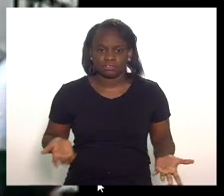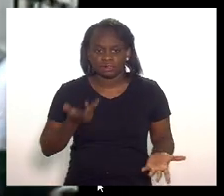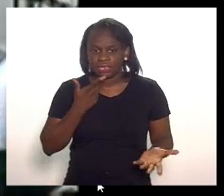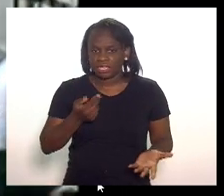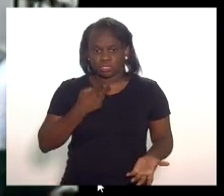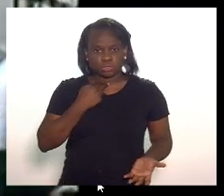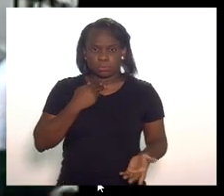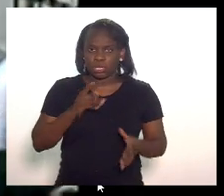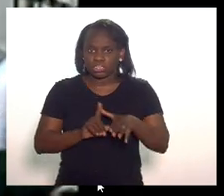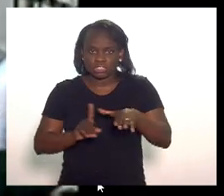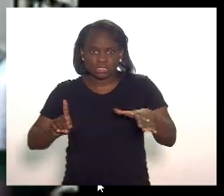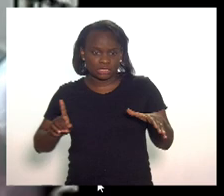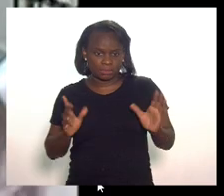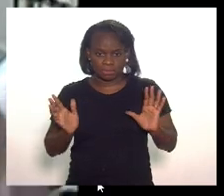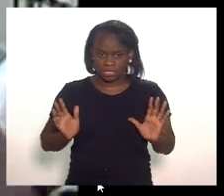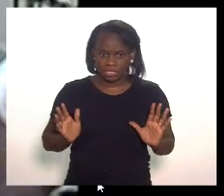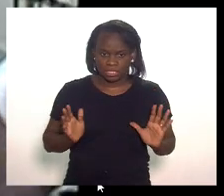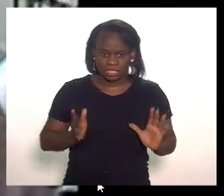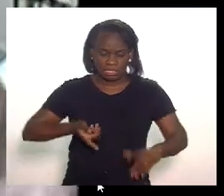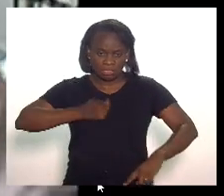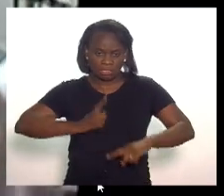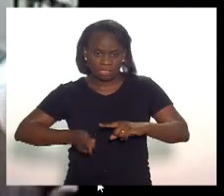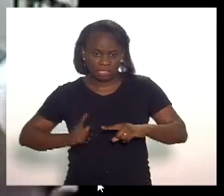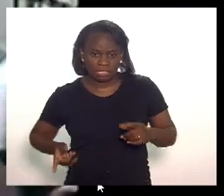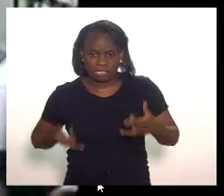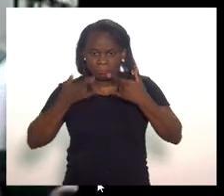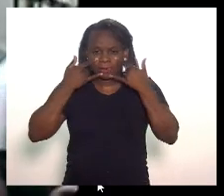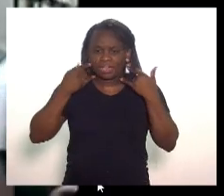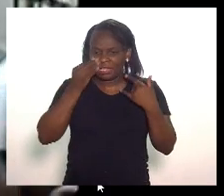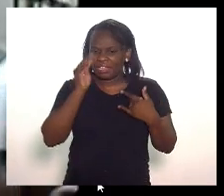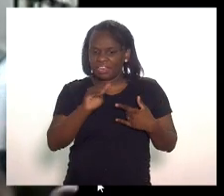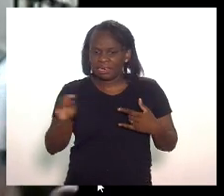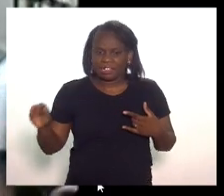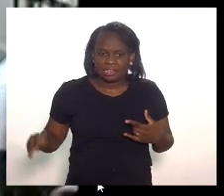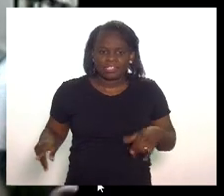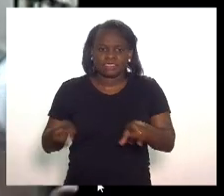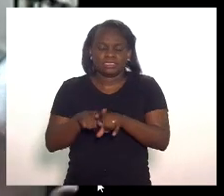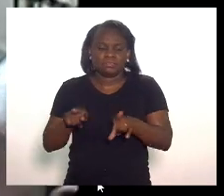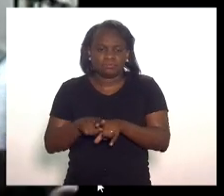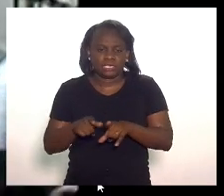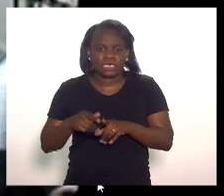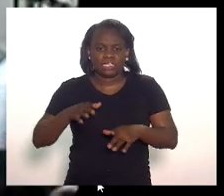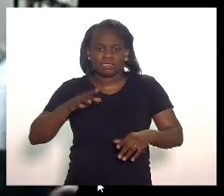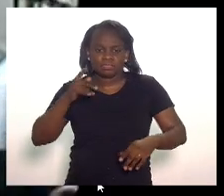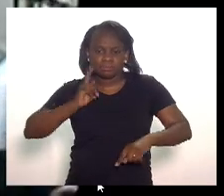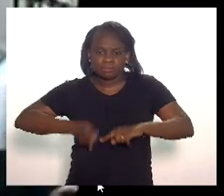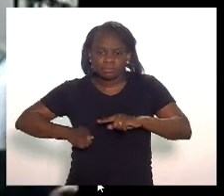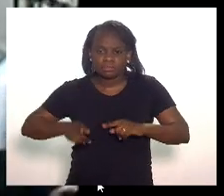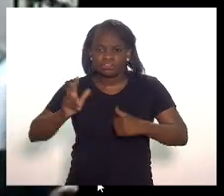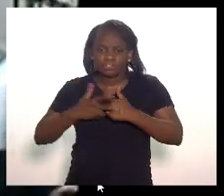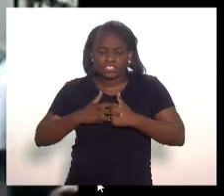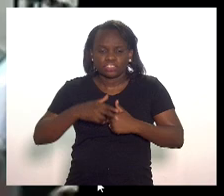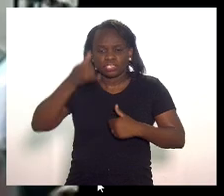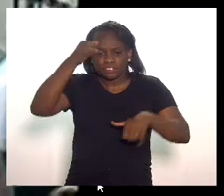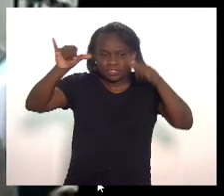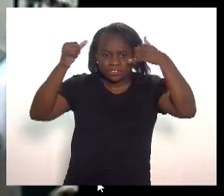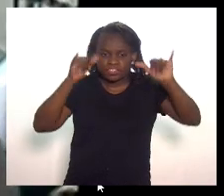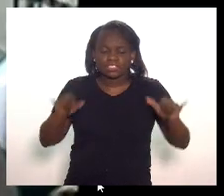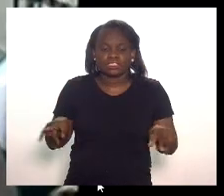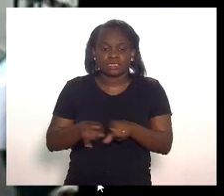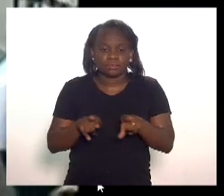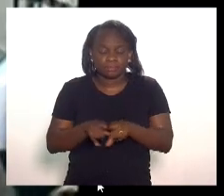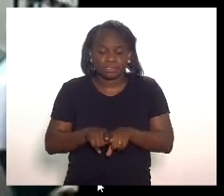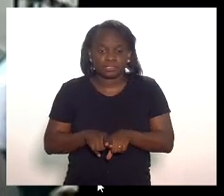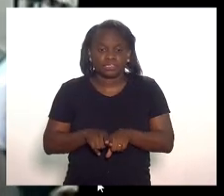pode fazer distanciamento boicotar o uso de máscara boicotar as medidas de contenção da transmissão do vírus e ao mesmo